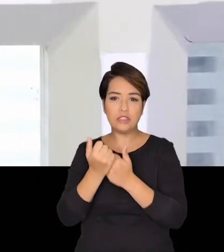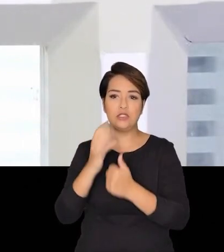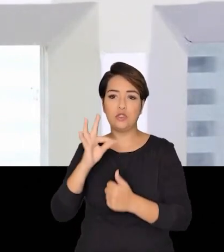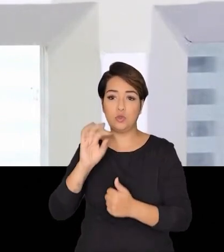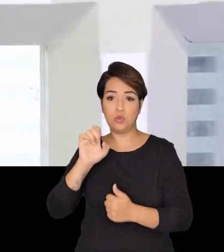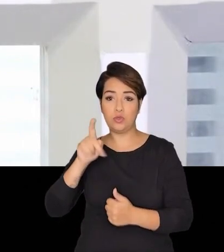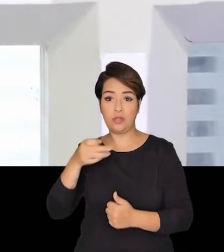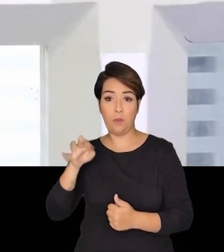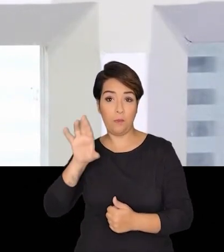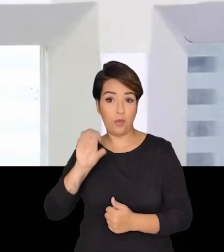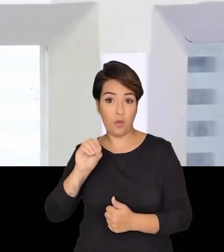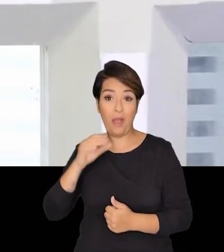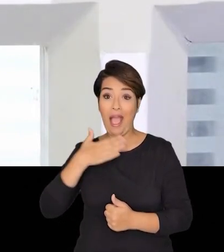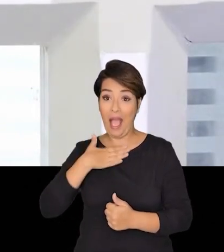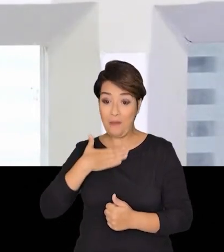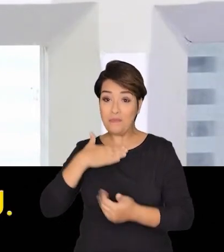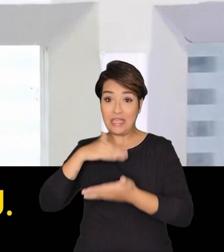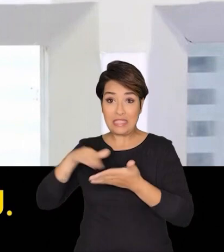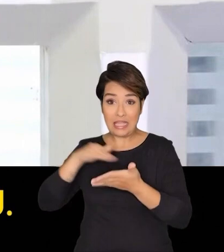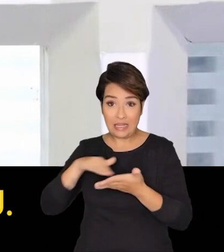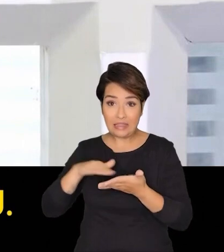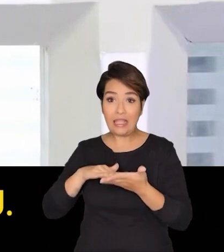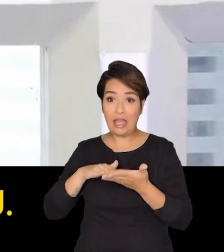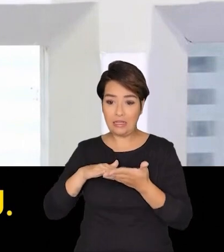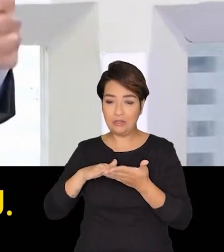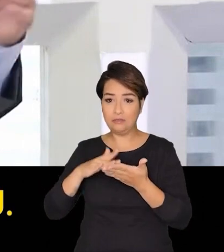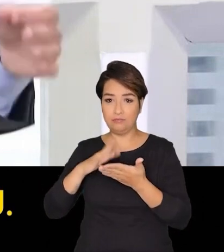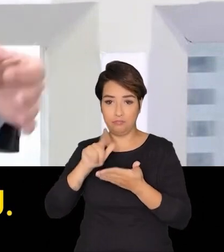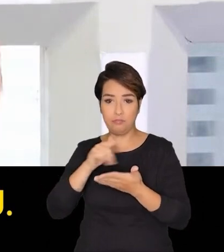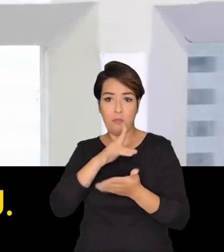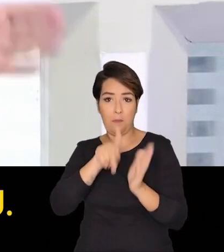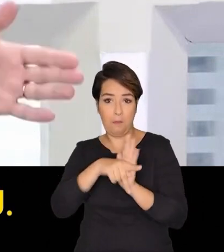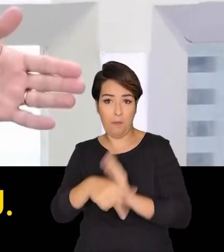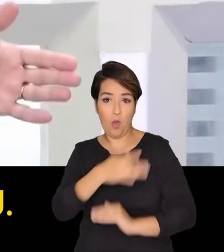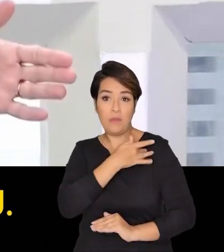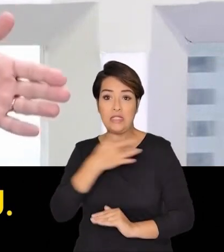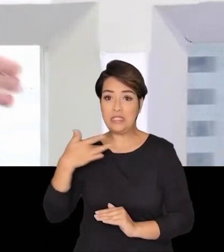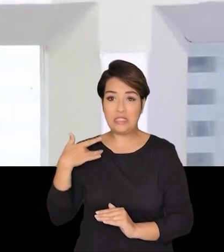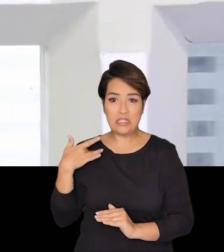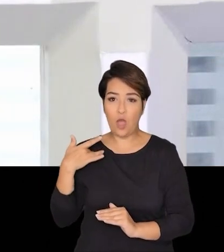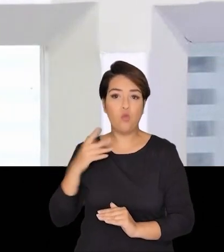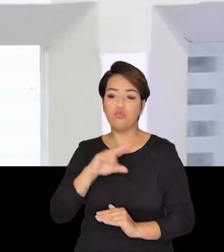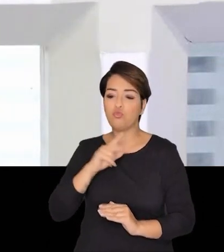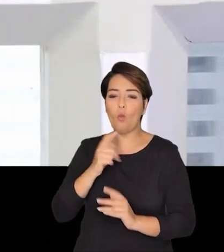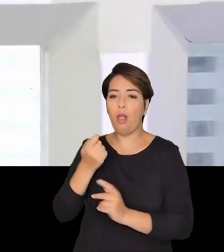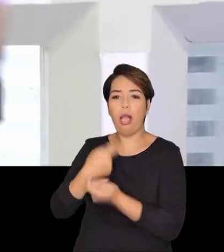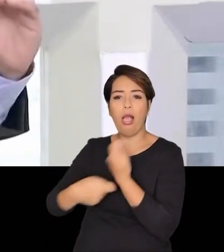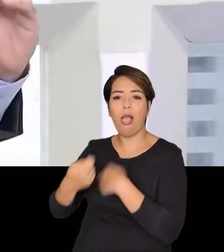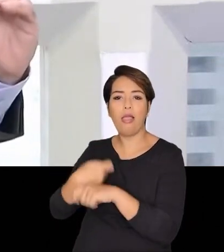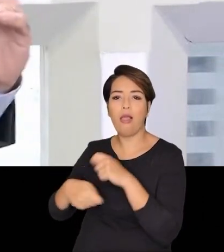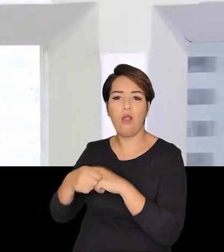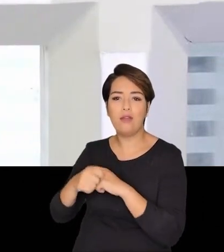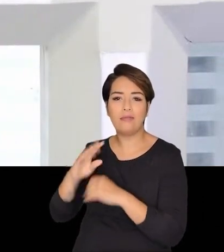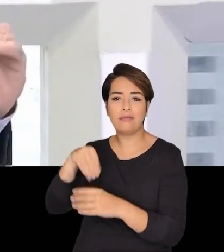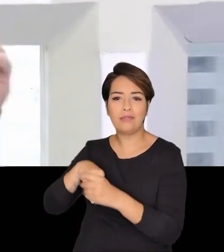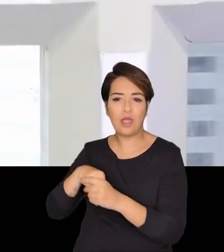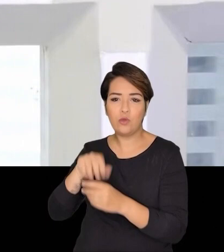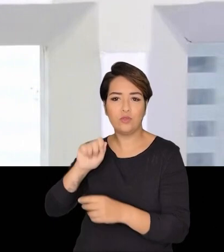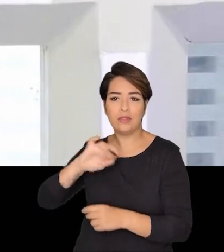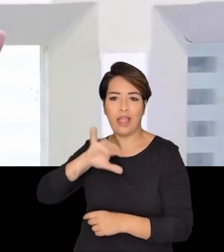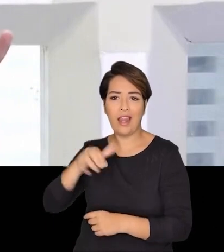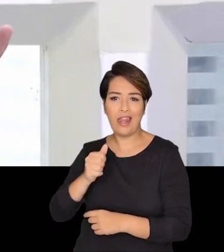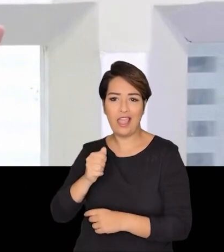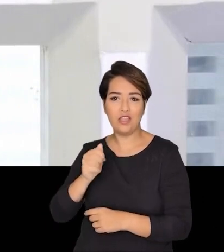nome aqui a minha secretaria de saúde não vai ser toma lá da cá na alerje não vai ser balcão de negócios para